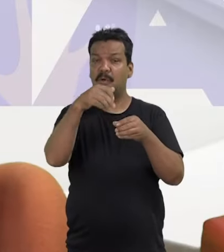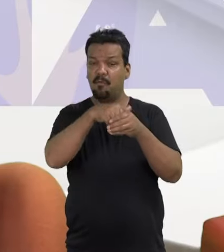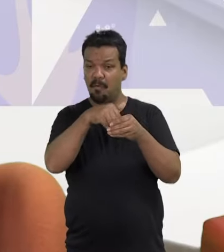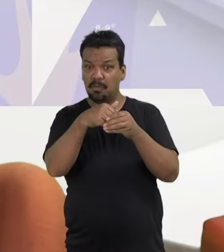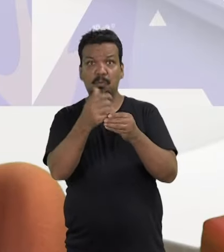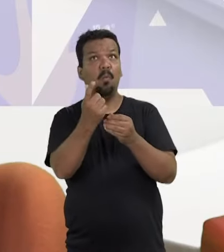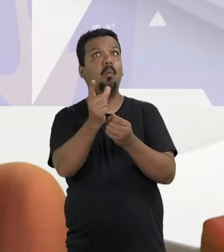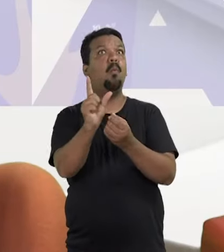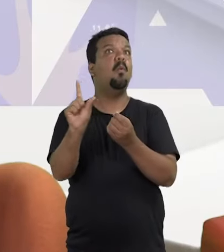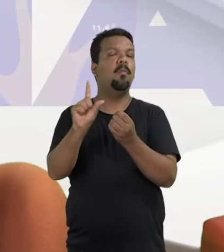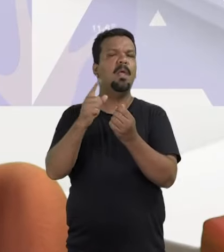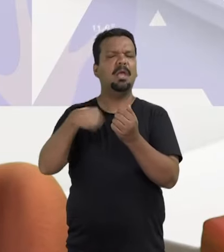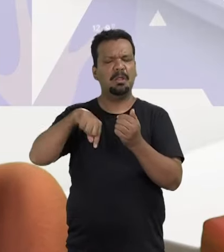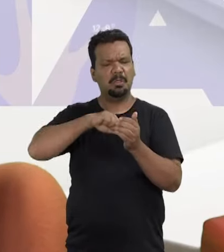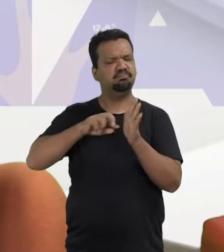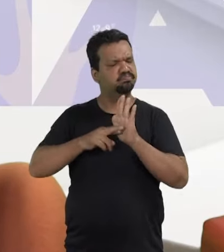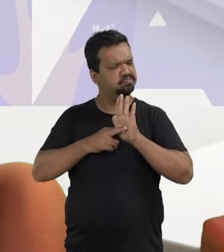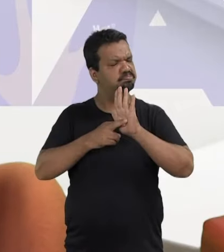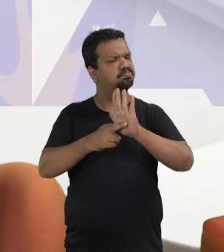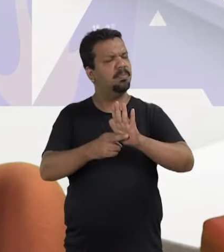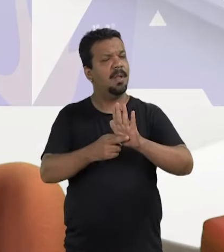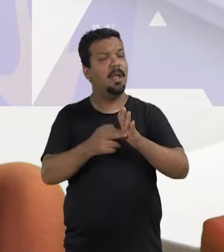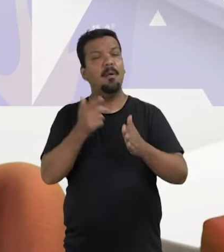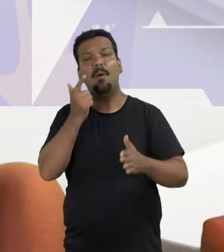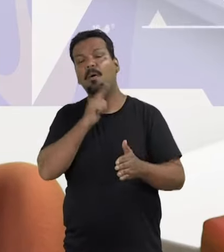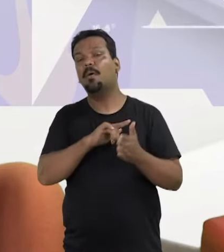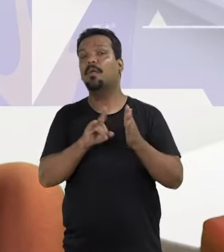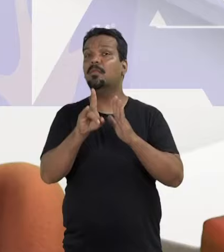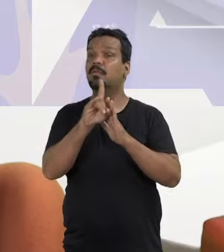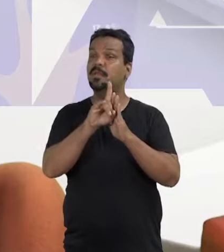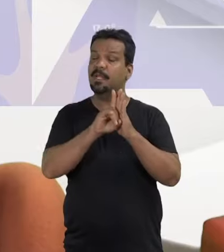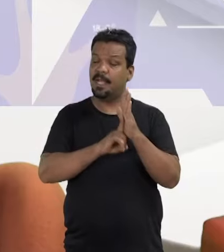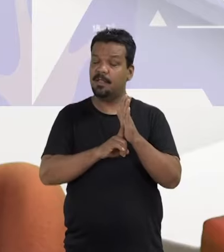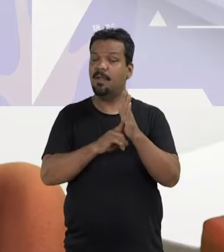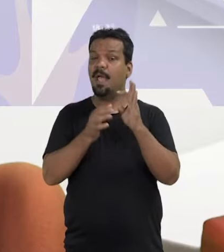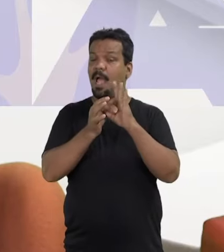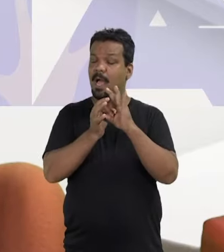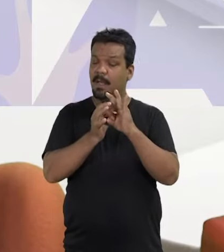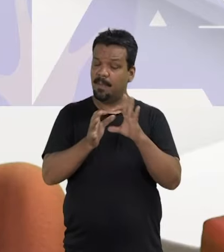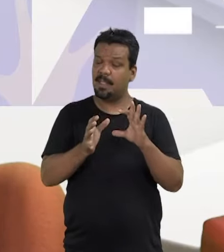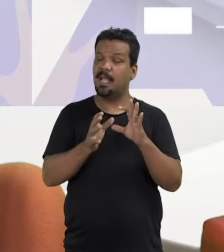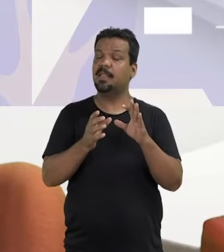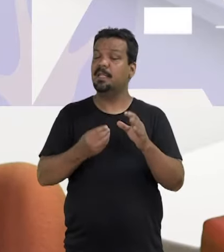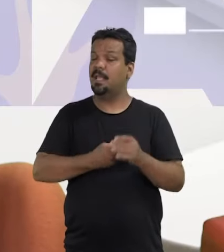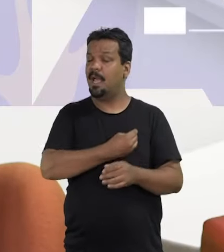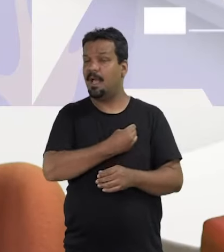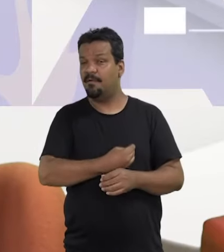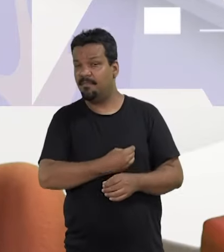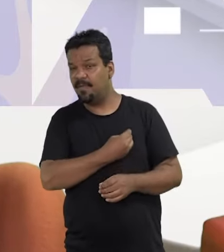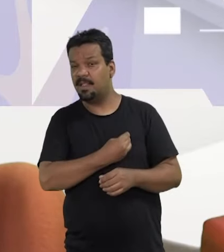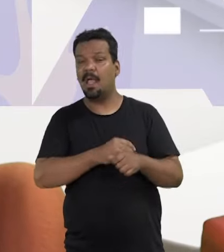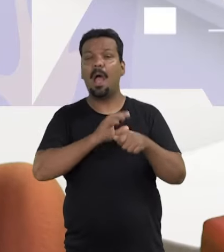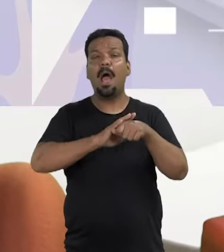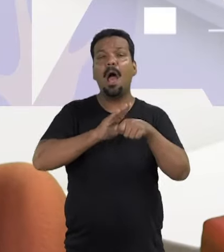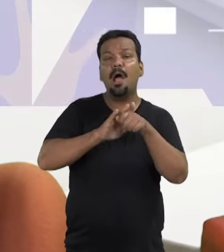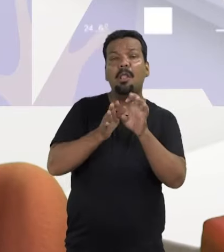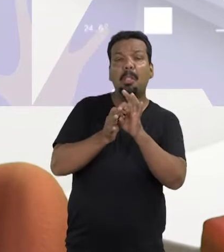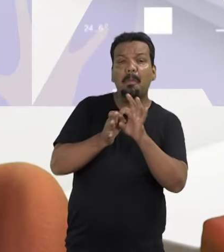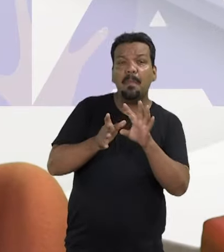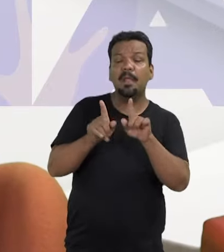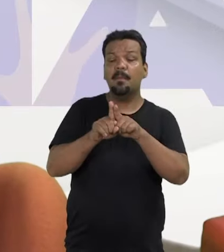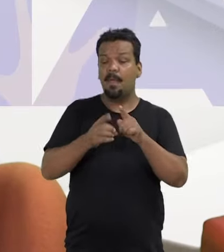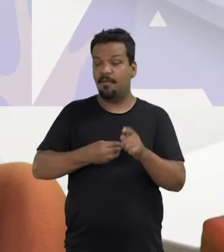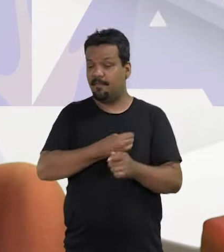seu voto e de muitas outras a nos representar para a conquista do direito à liberdade, à vida,